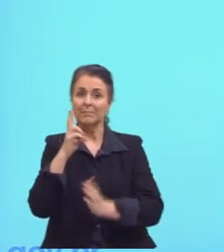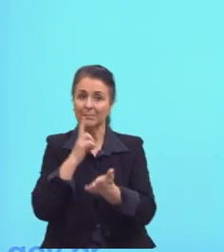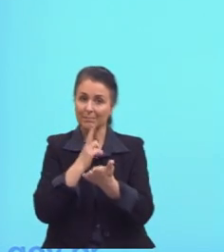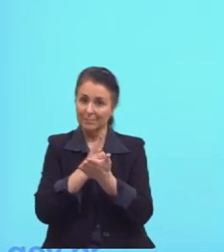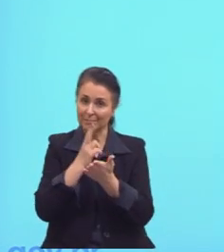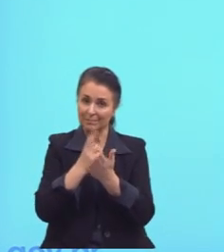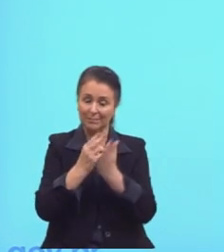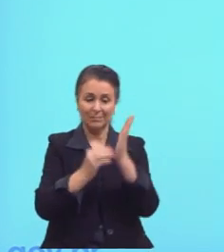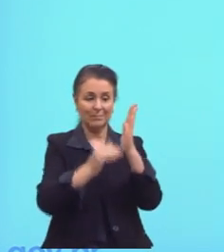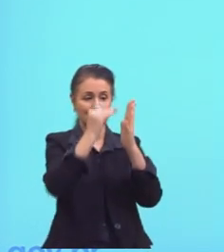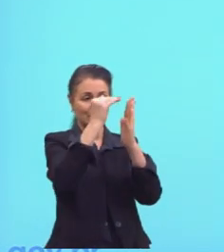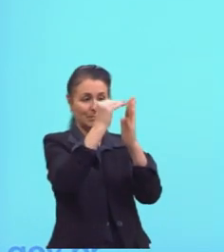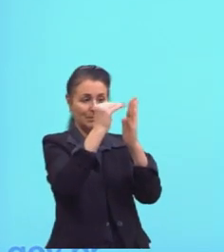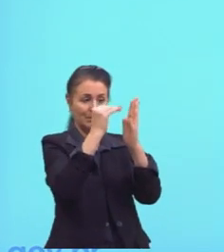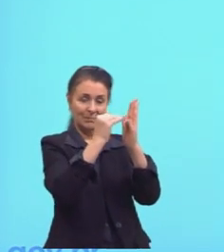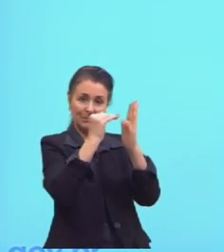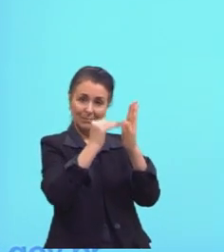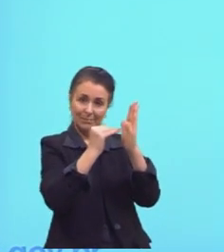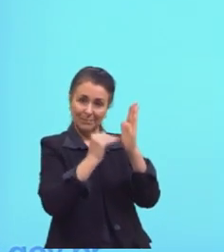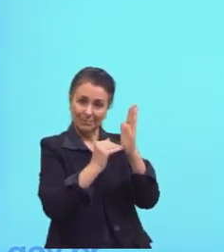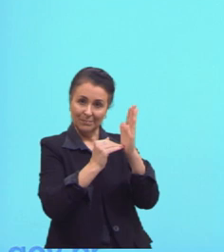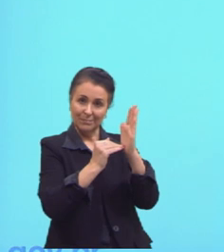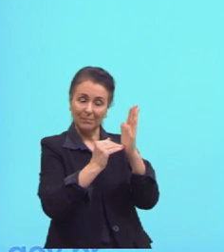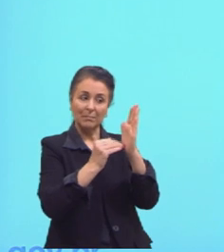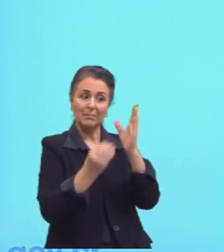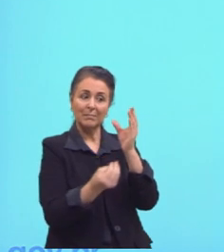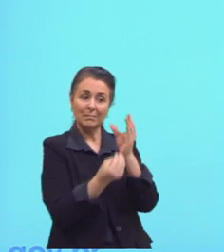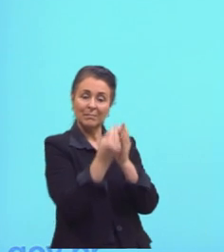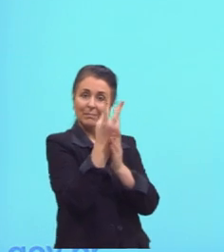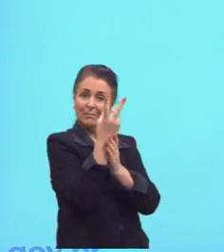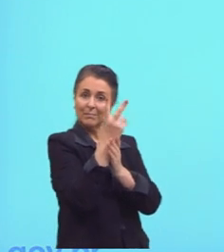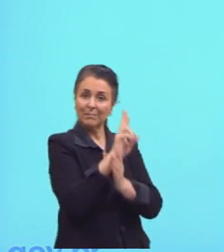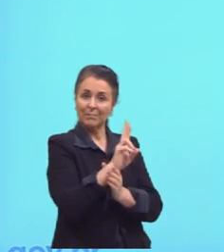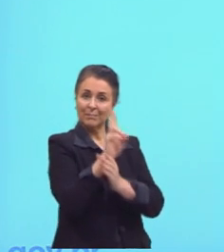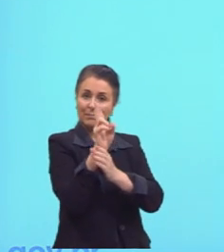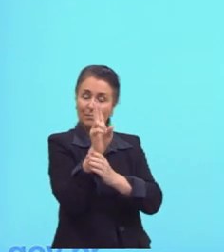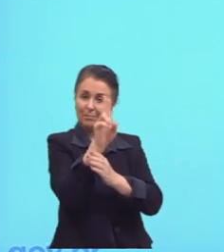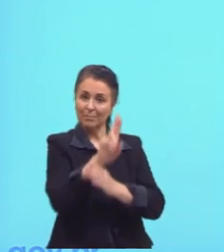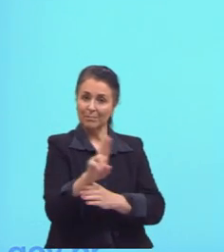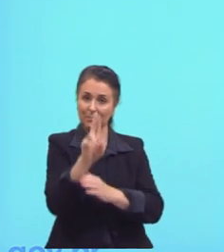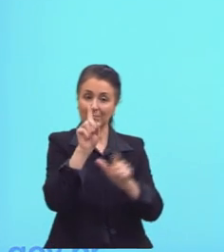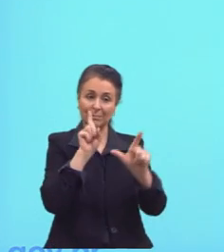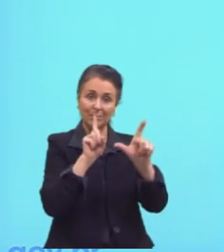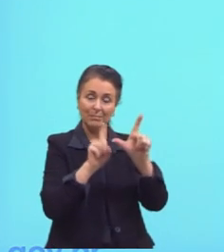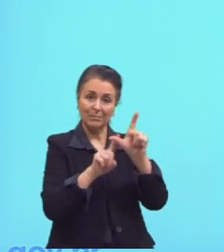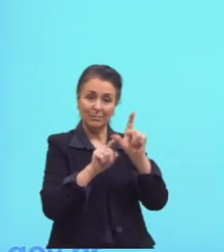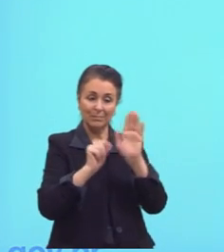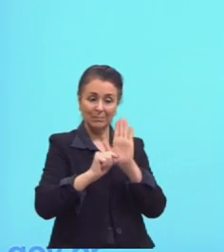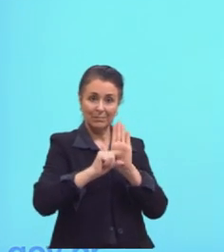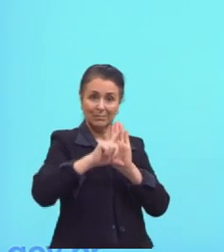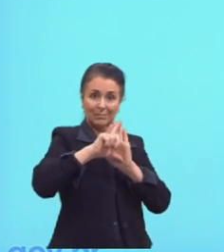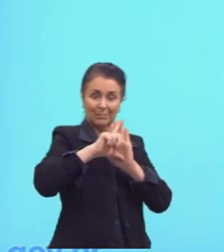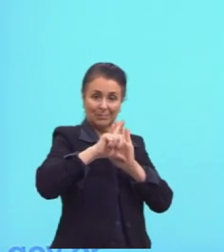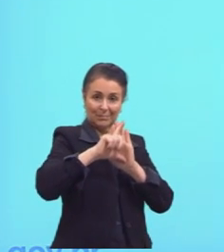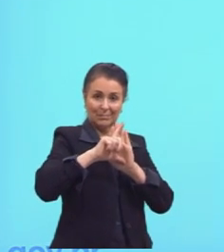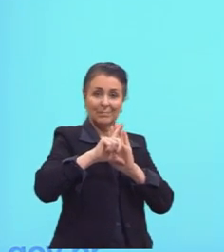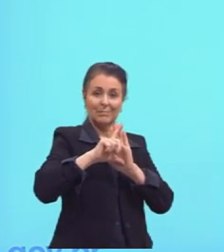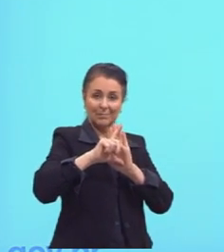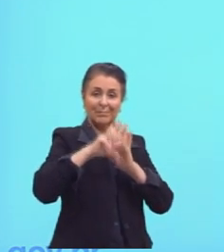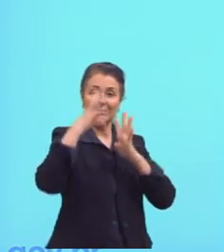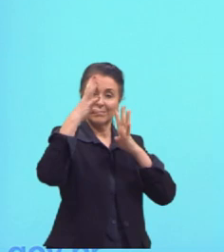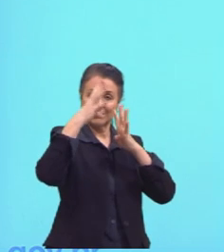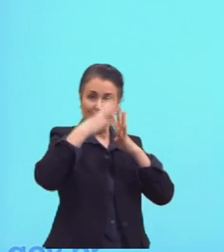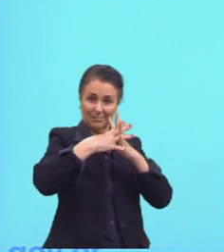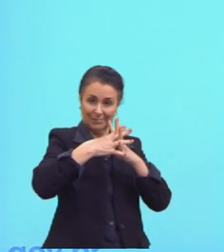coloca aqui os pontos, ele já dá o nome de cada ponto, utilizando as letras maiúsculas do alfabeto, como a gente viu, então, na aula